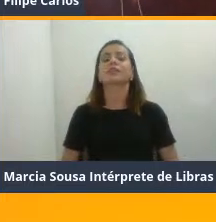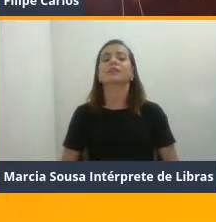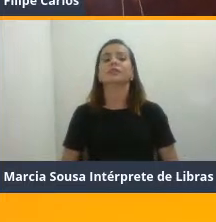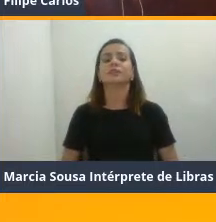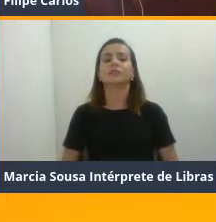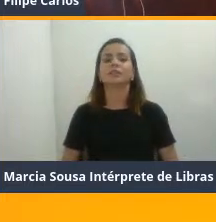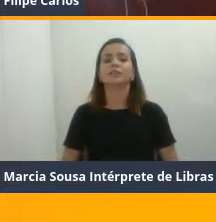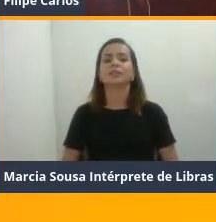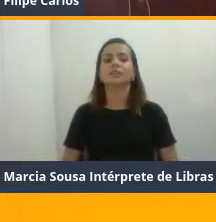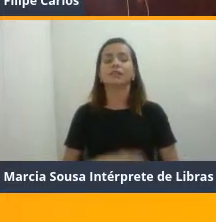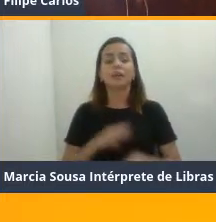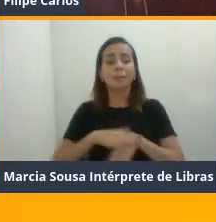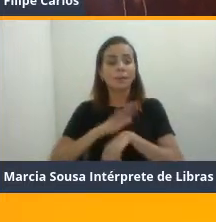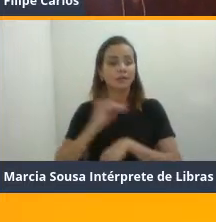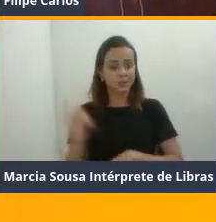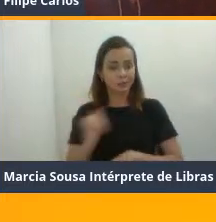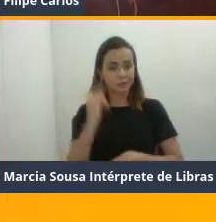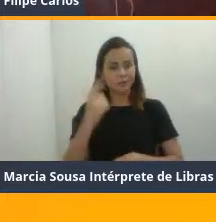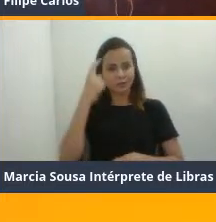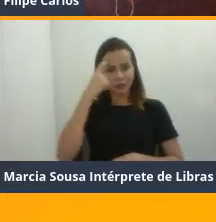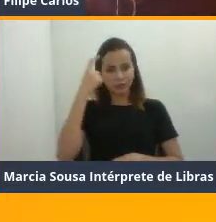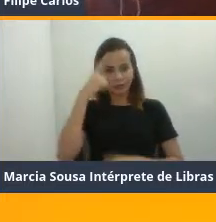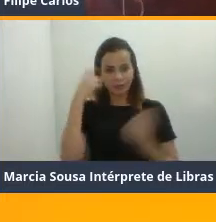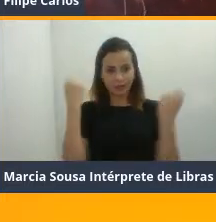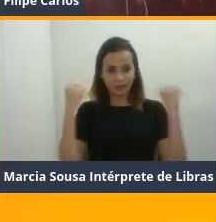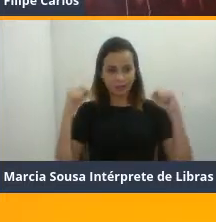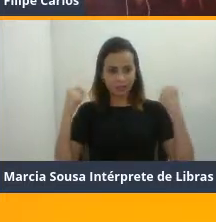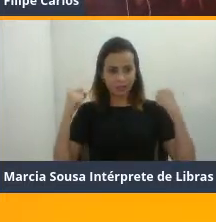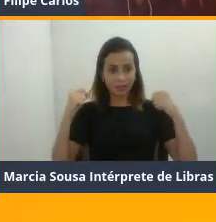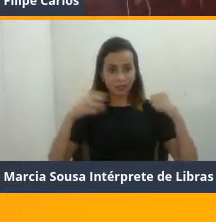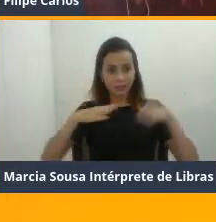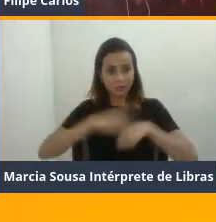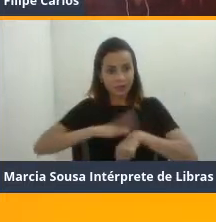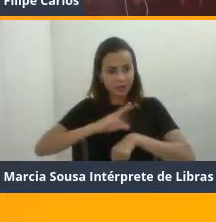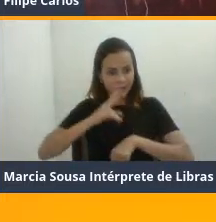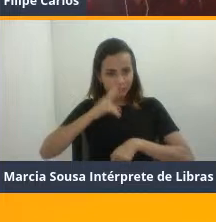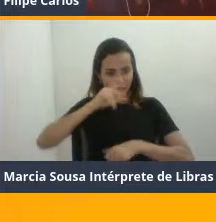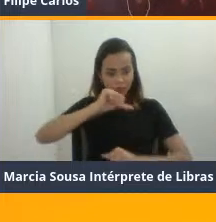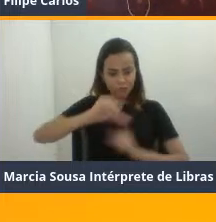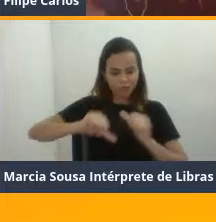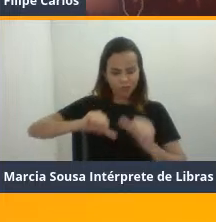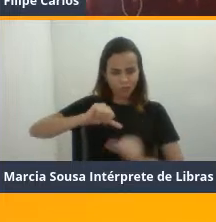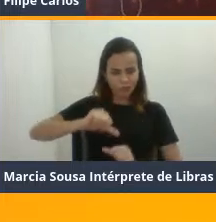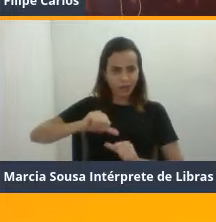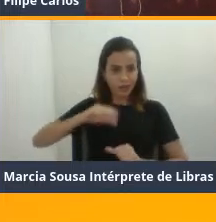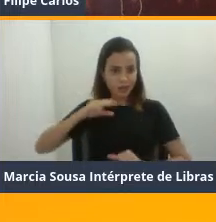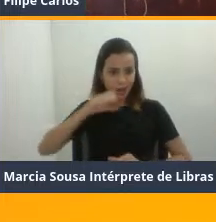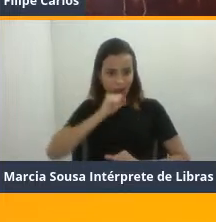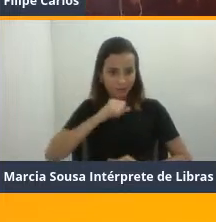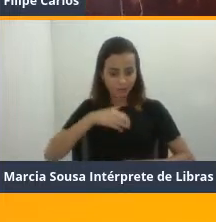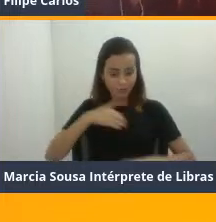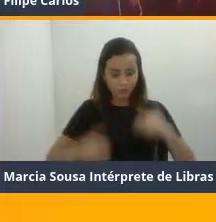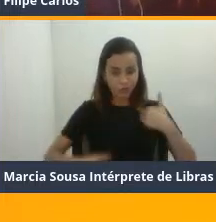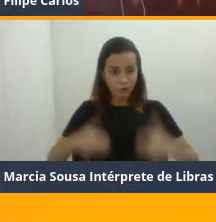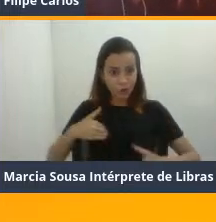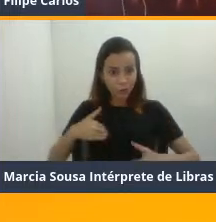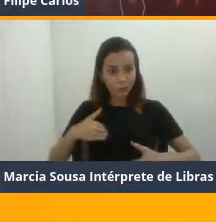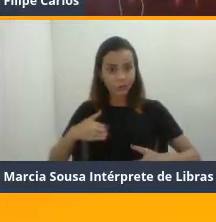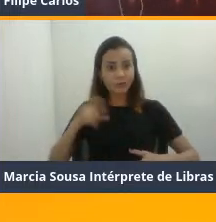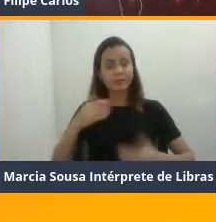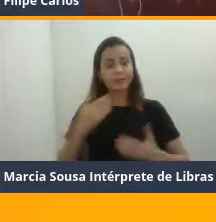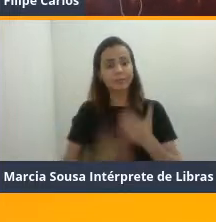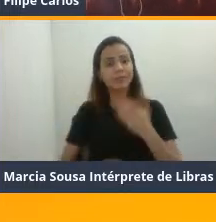muito mais importante do que pensar no exercício que vai deixar mais forte, no exercício que vai deixar mais rápido, o que vai fazer você perder mais peso,